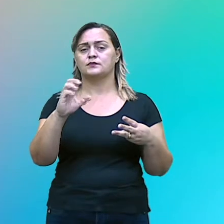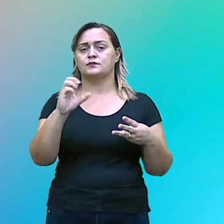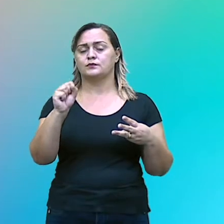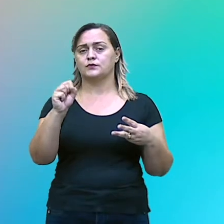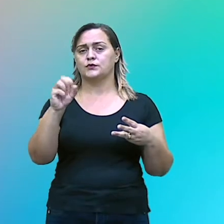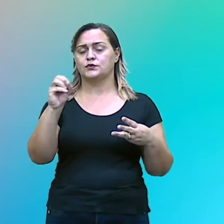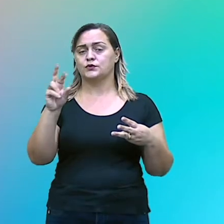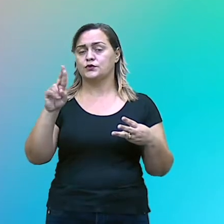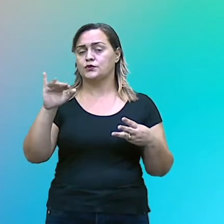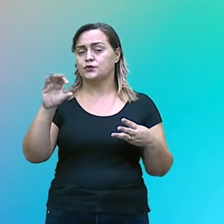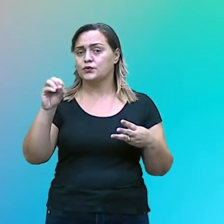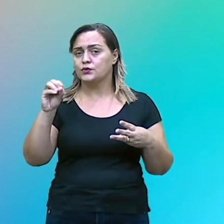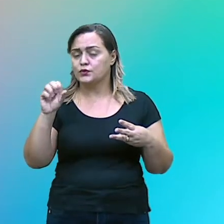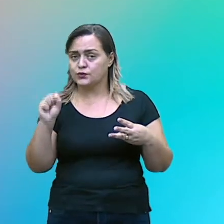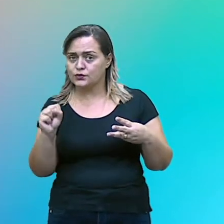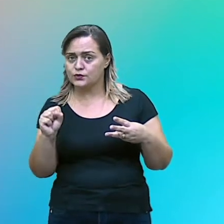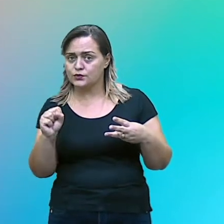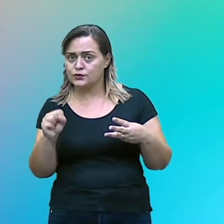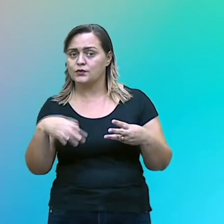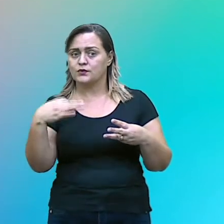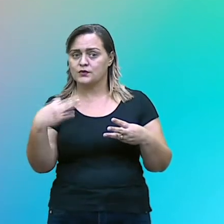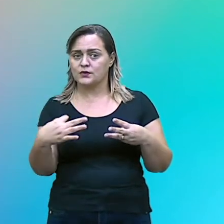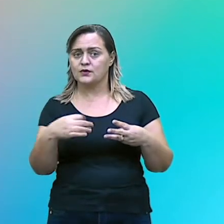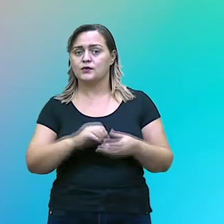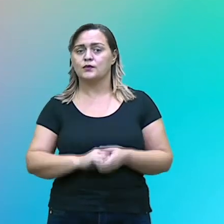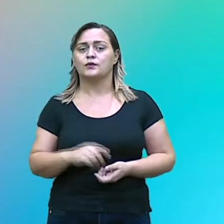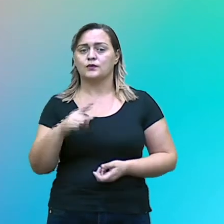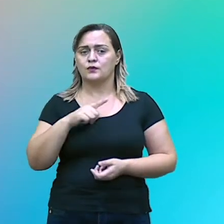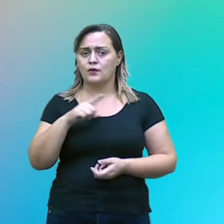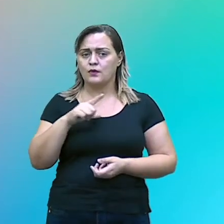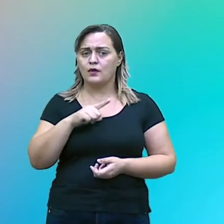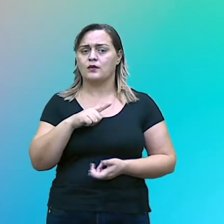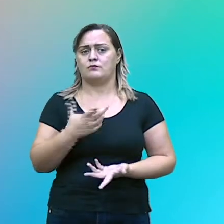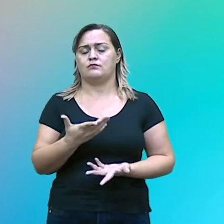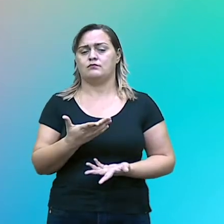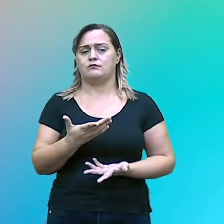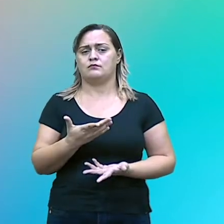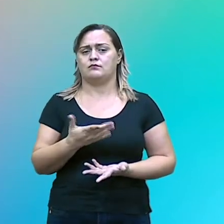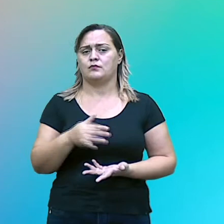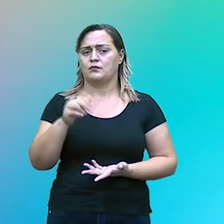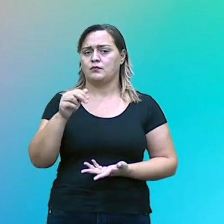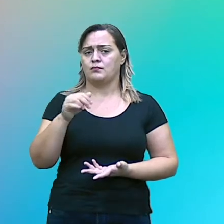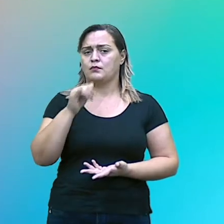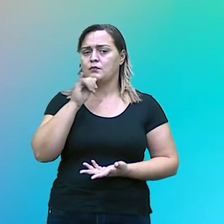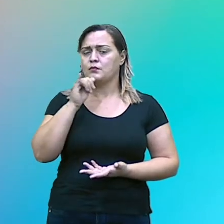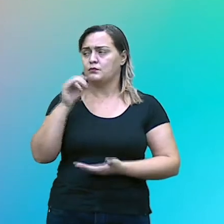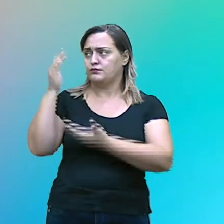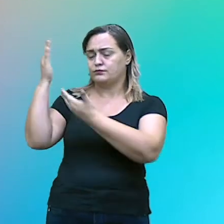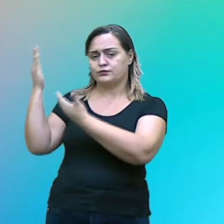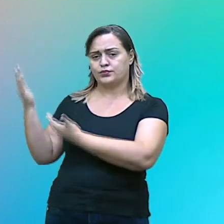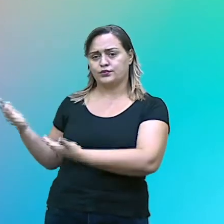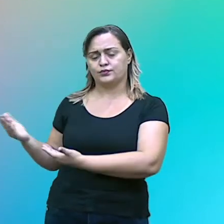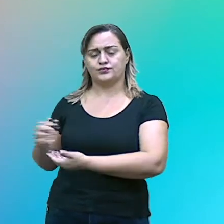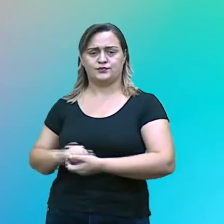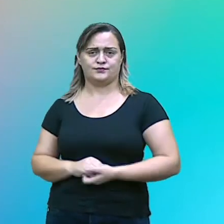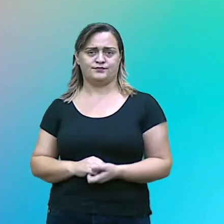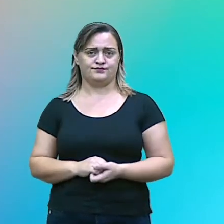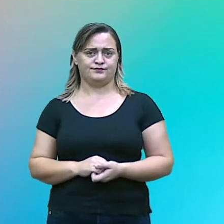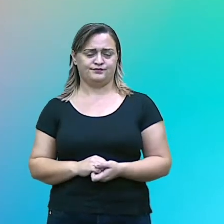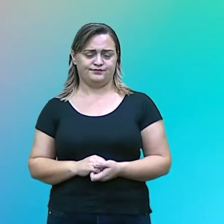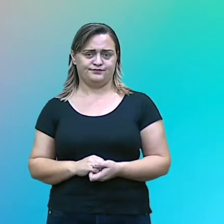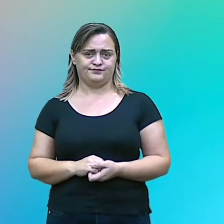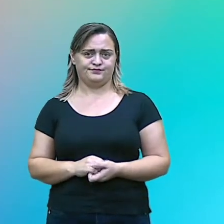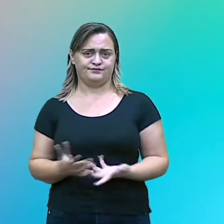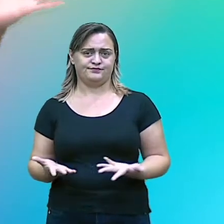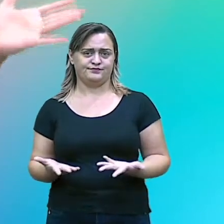termos acessórios? Adjunta de nominal, adjunta de verbal, aposto e vocativo. Para tudo, né, professora? Por